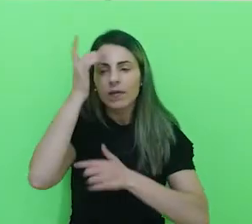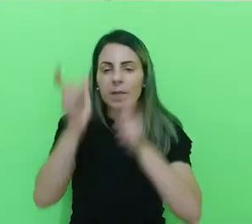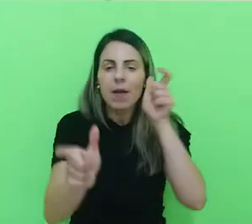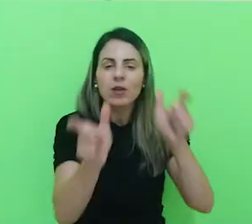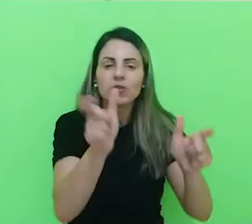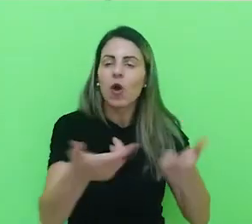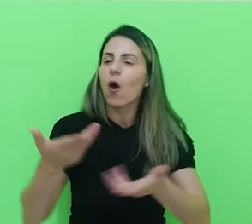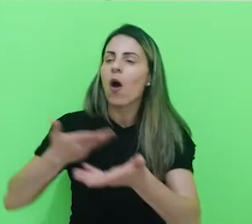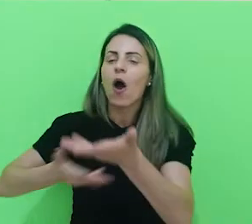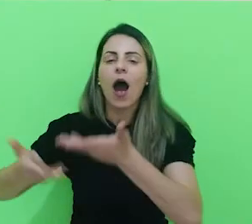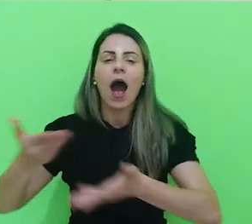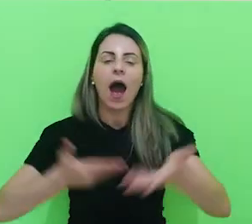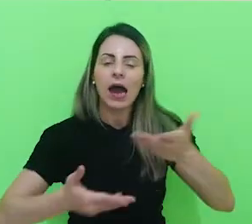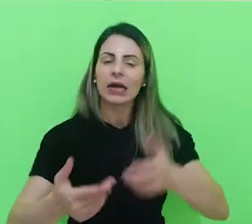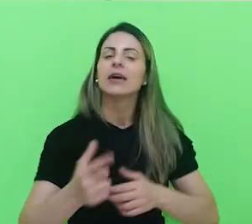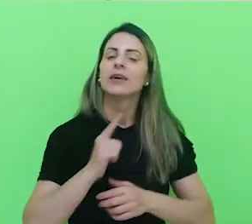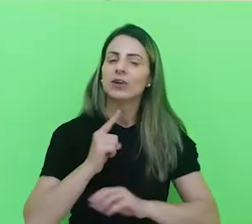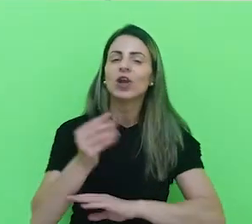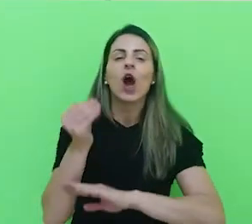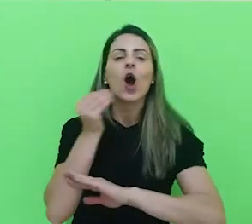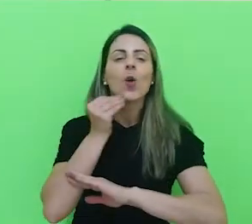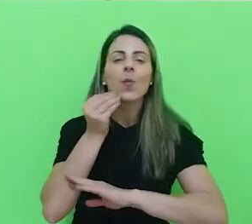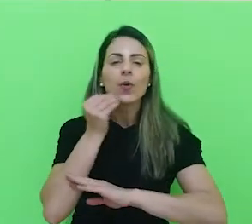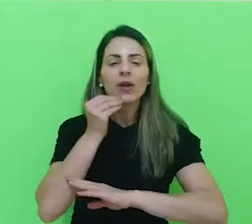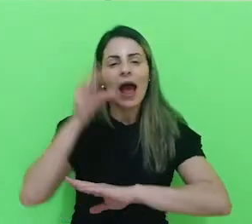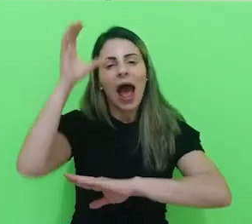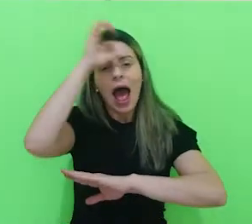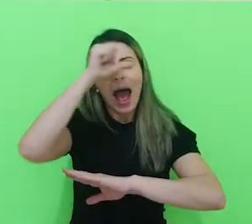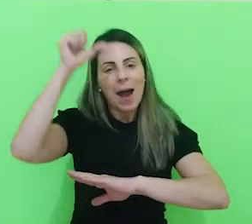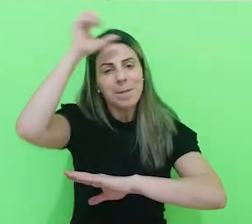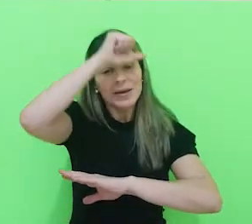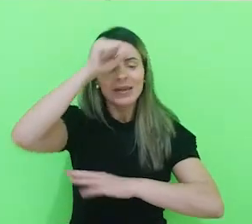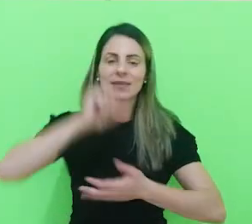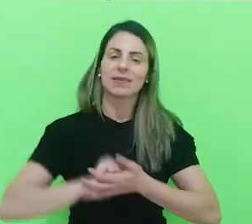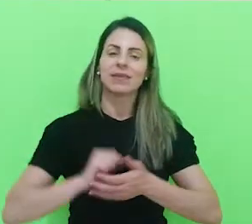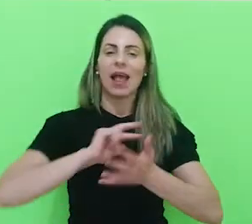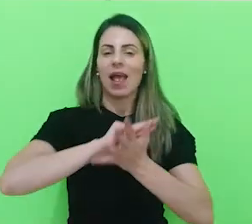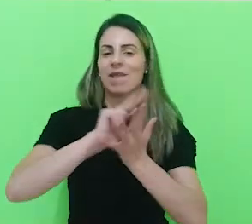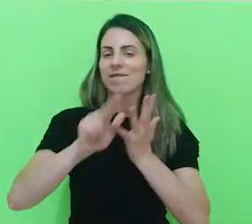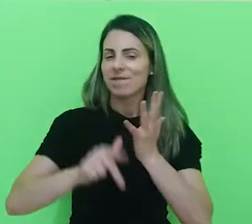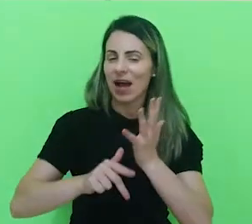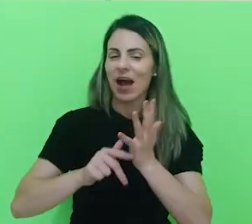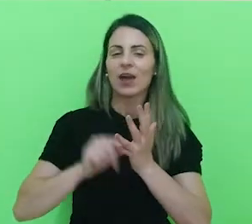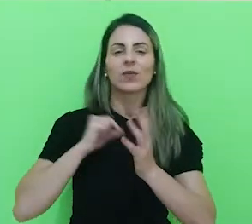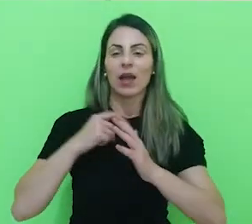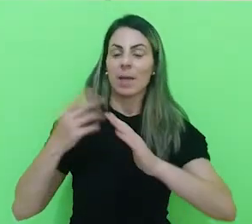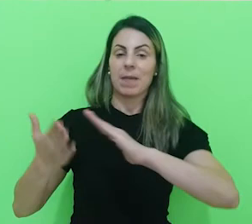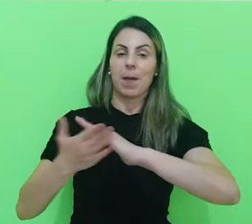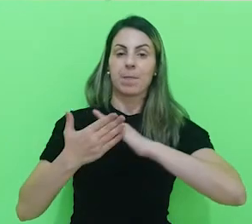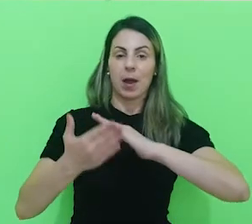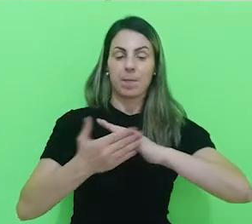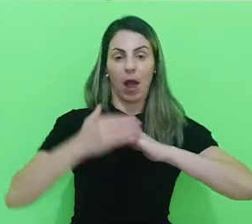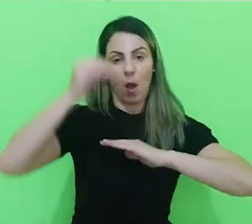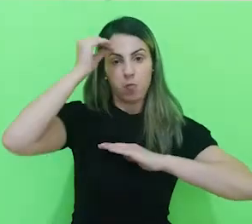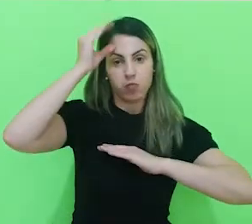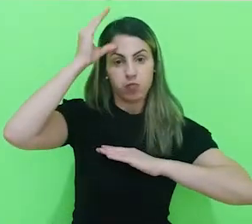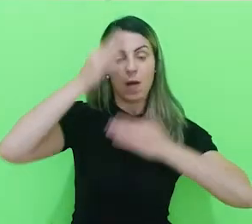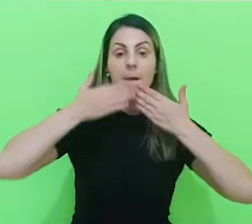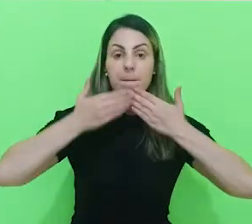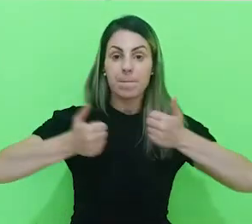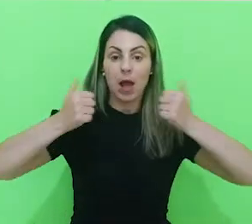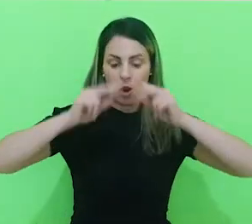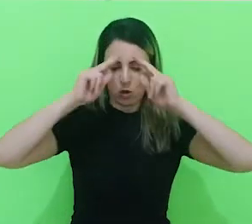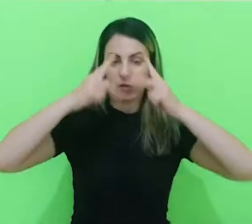Tive a oportunidade de aprender diversas coisas que contribuíram para me tornar uma pessoa melhor.